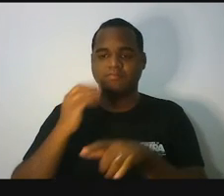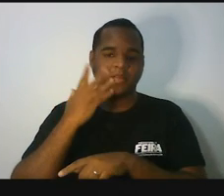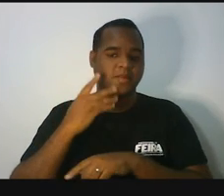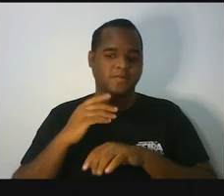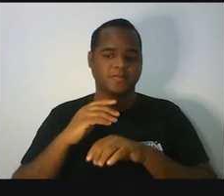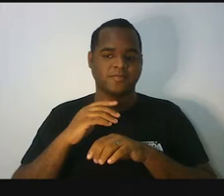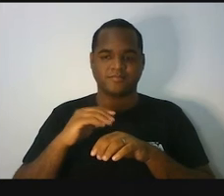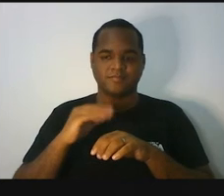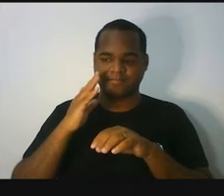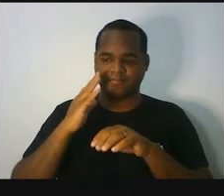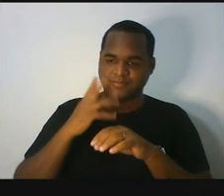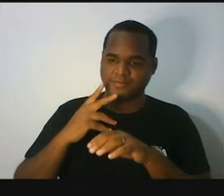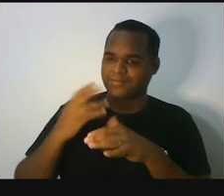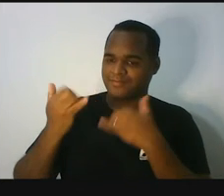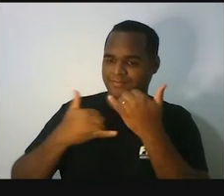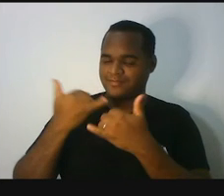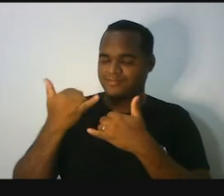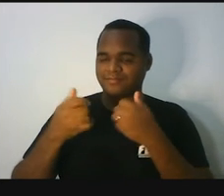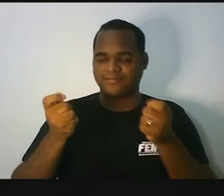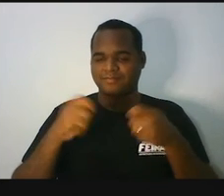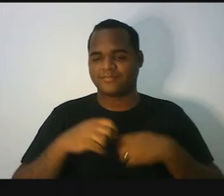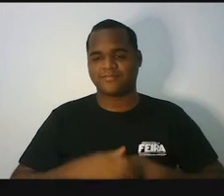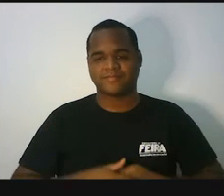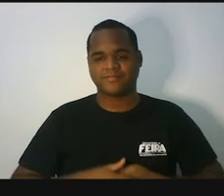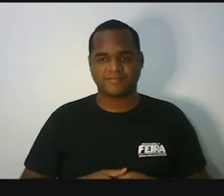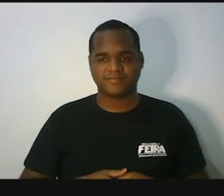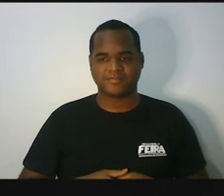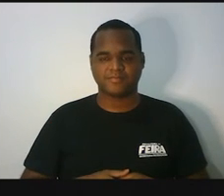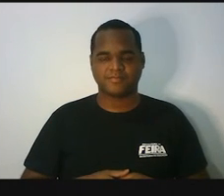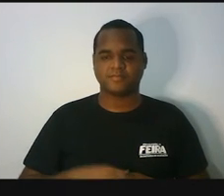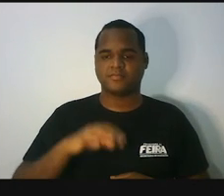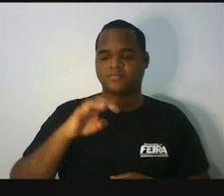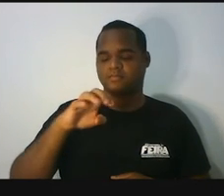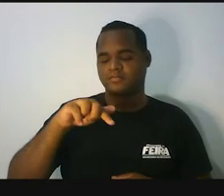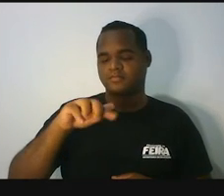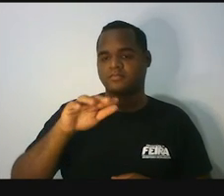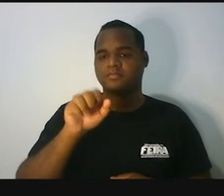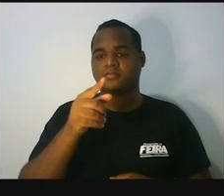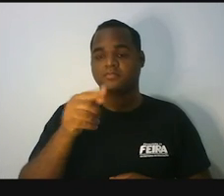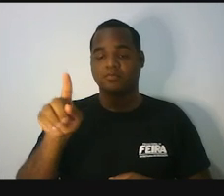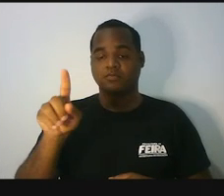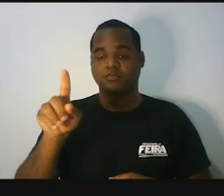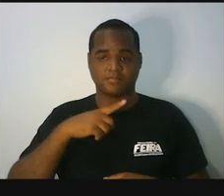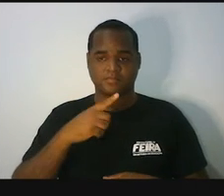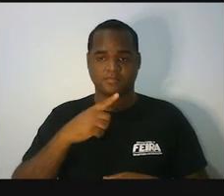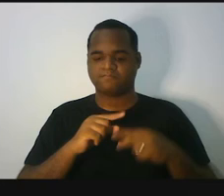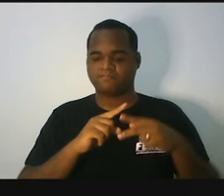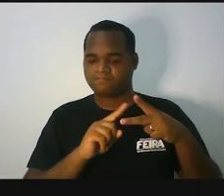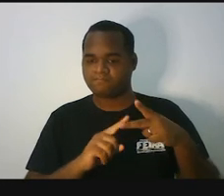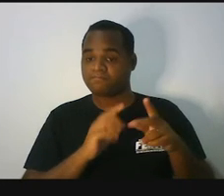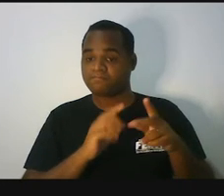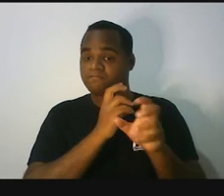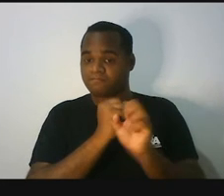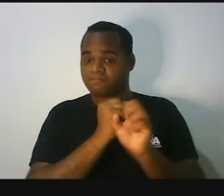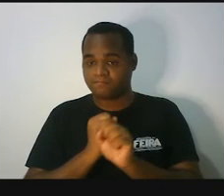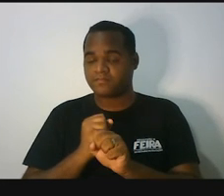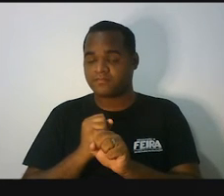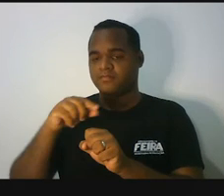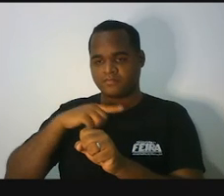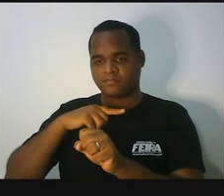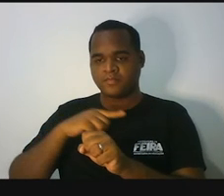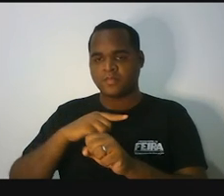O que é que eu estou querendo dizer? Numa equação se de um lado a gente tá somando alguma coisa